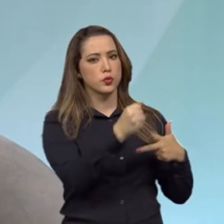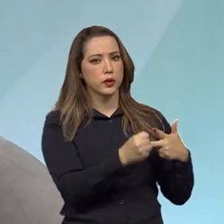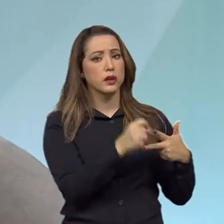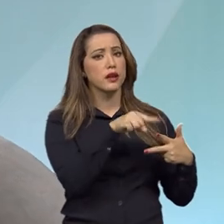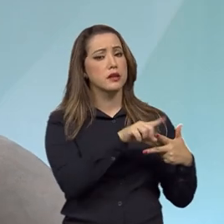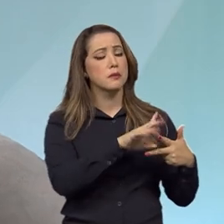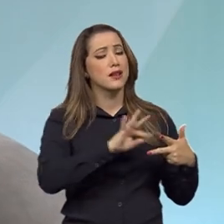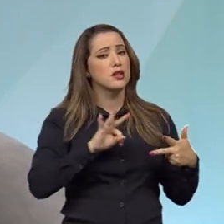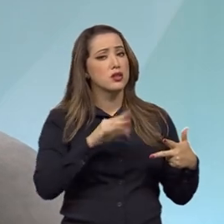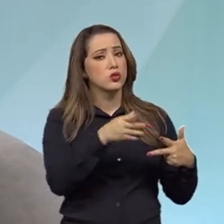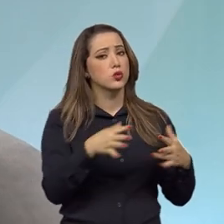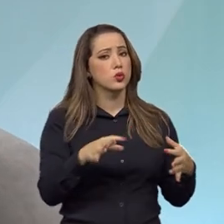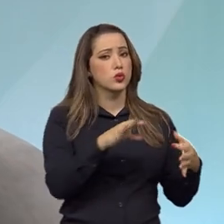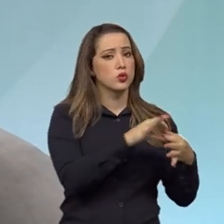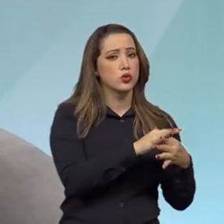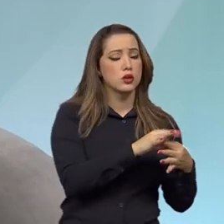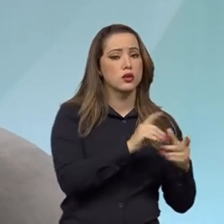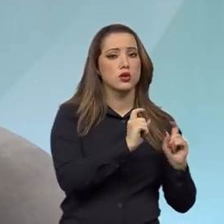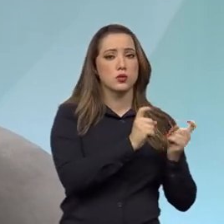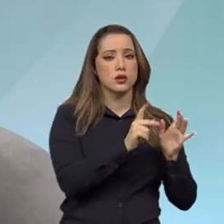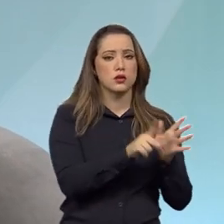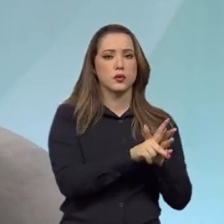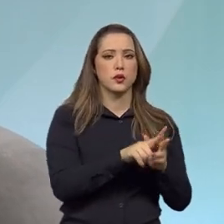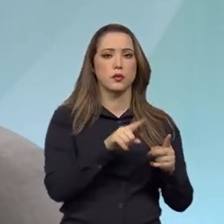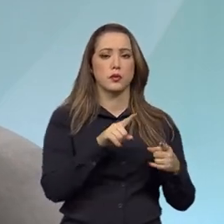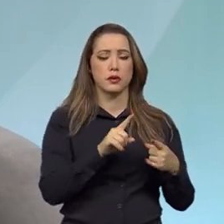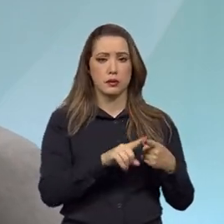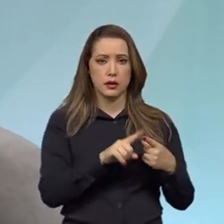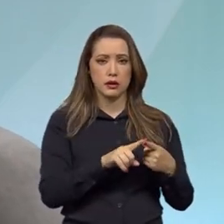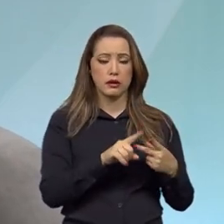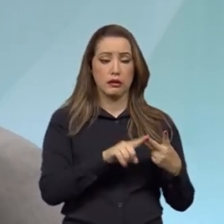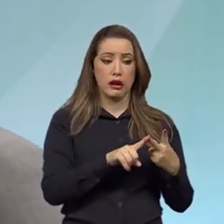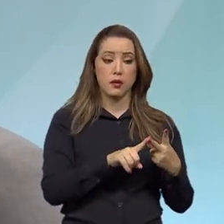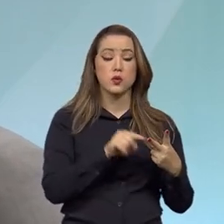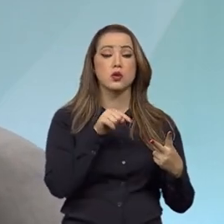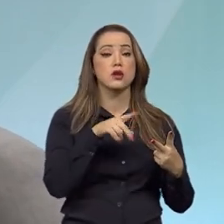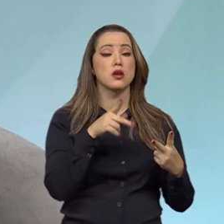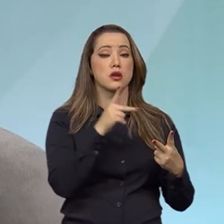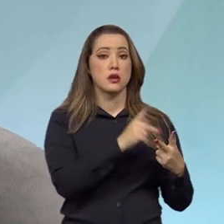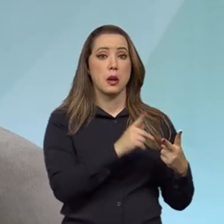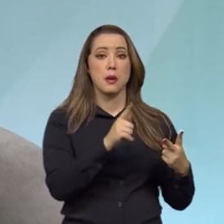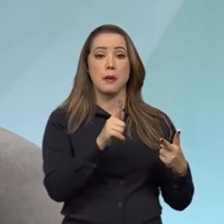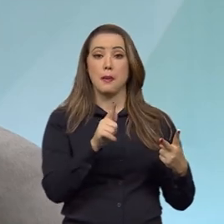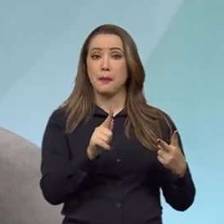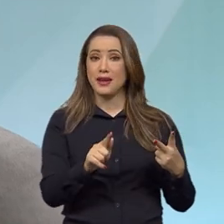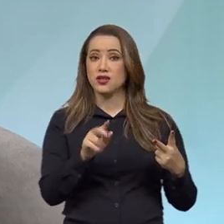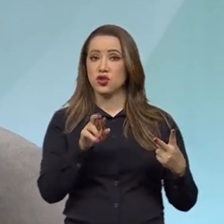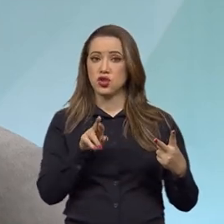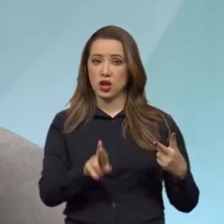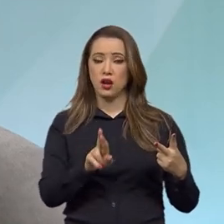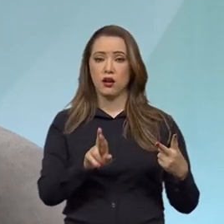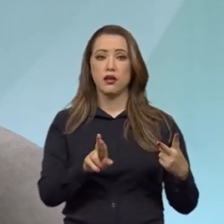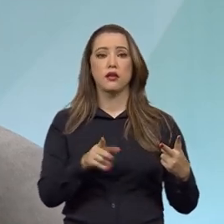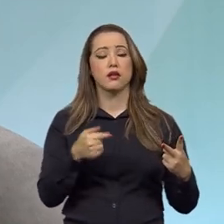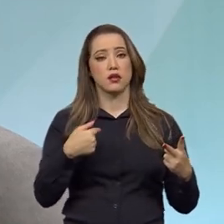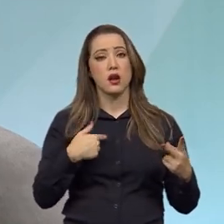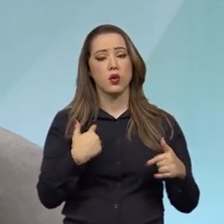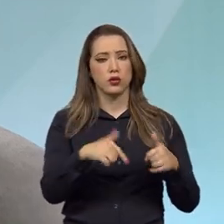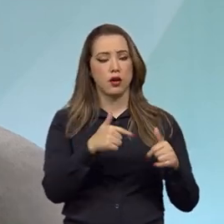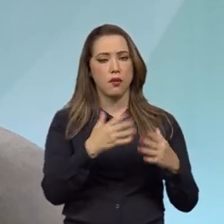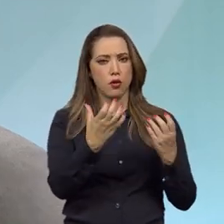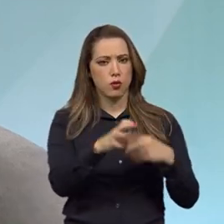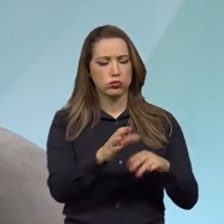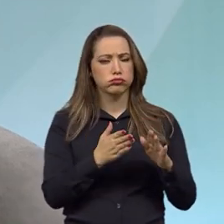administração direta. Temos a carreira de procurador federal, que é aquela que eu me incluo, sou servidor de carreira da Procuradoria Federal,